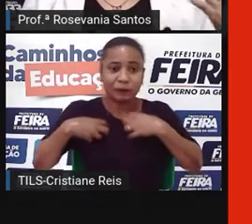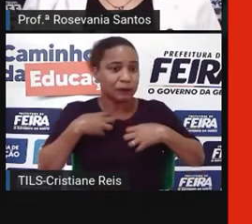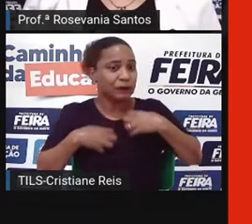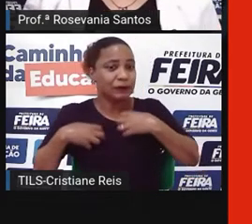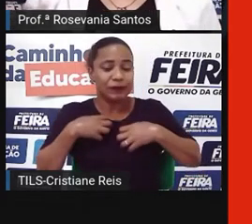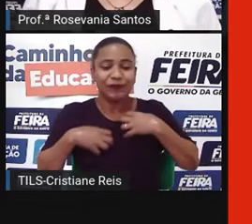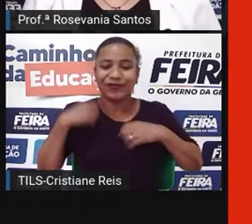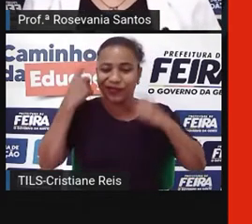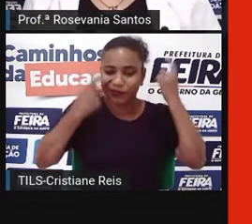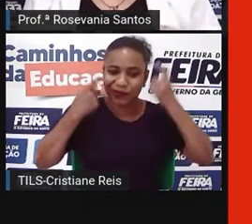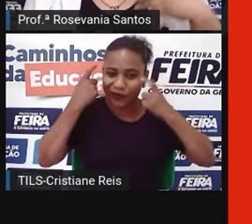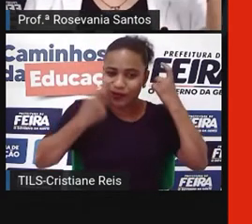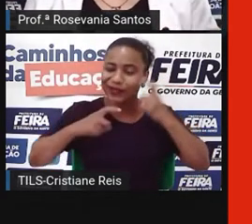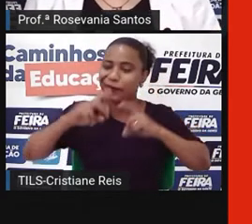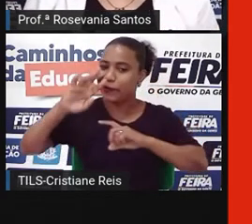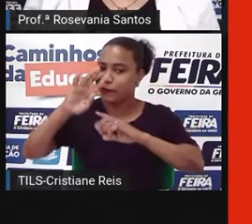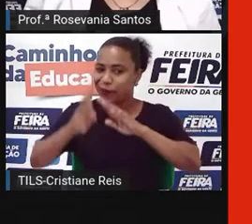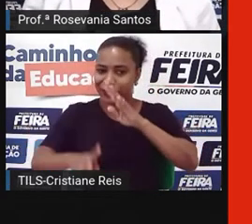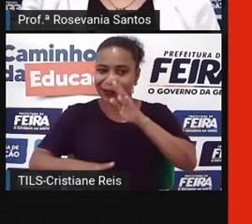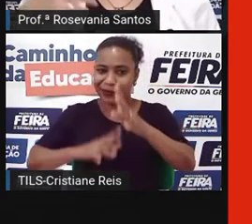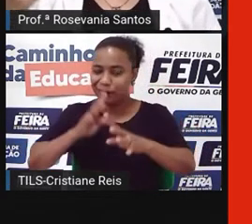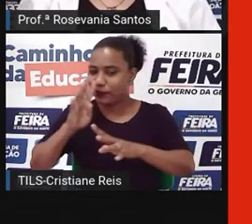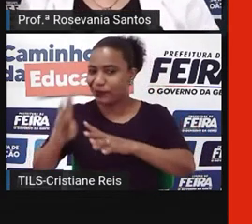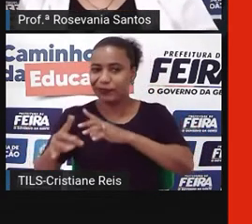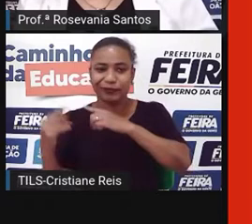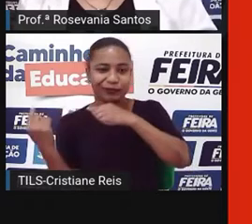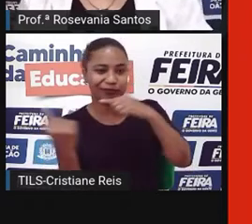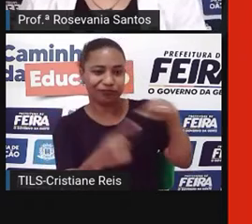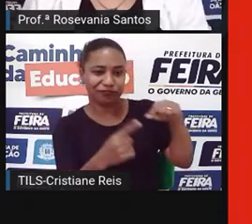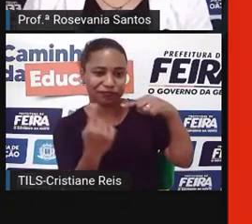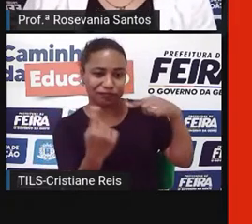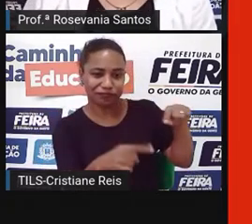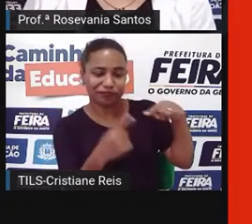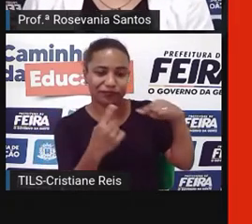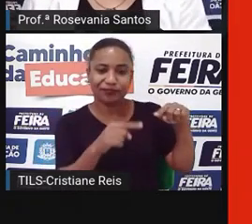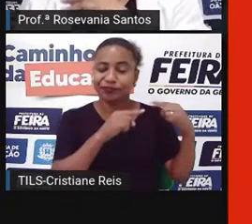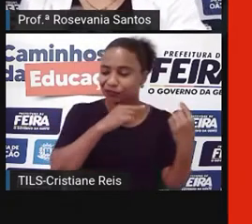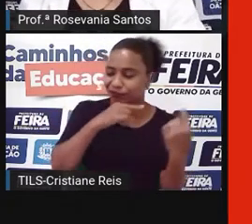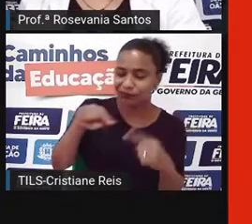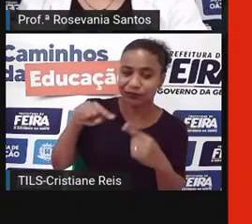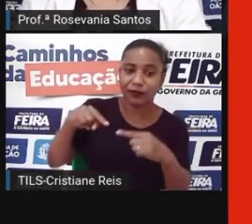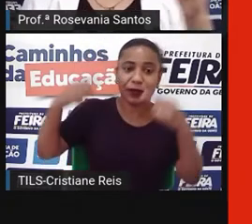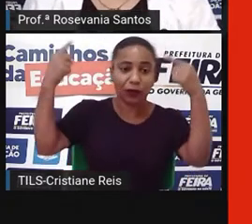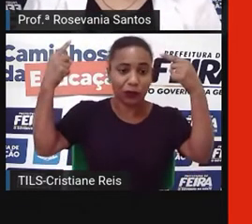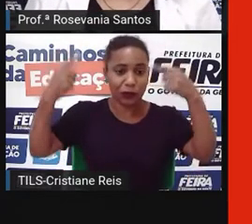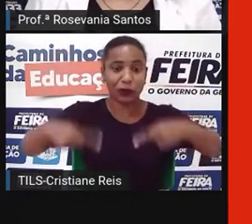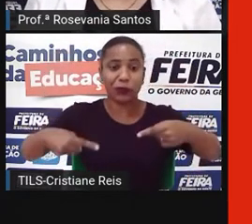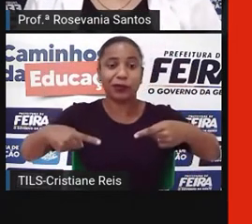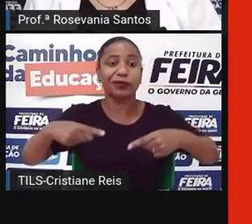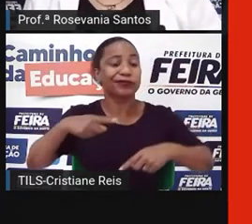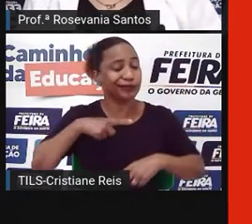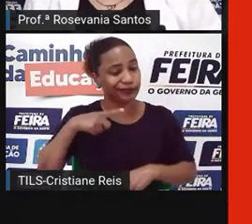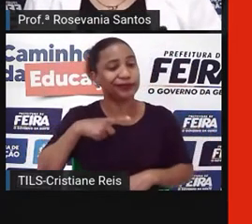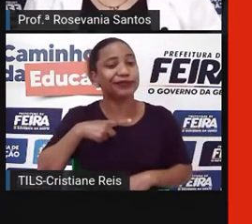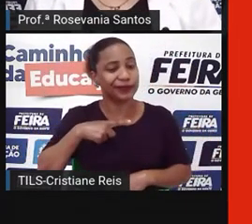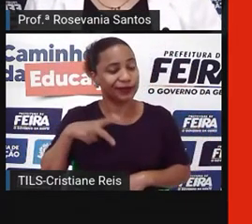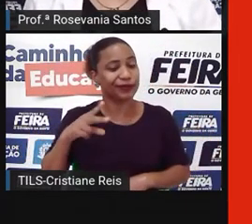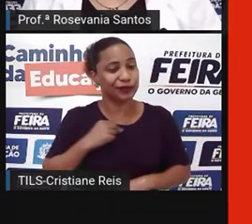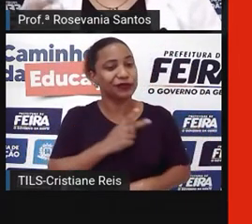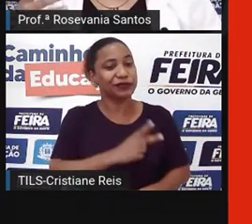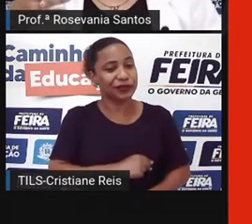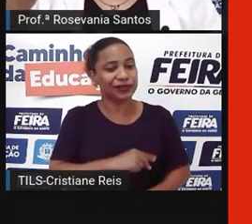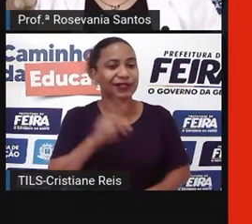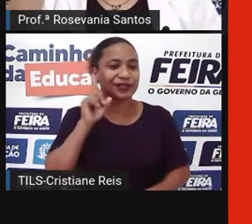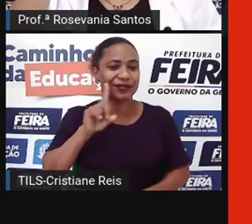de acusação de espionagem, tanto tem do lado da China contra os Estados Unidos, como dos Estados Unidos com relação à China.